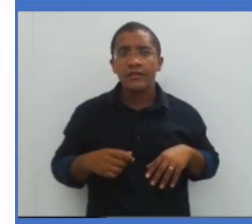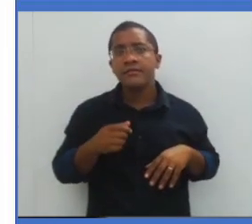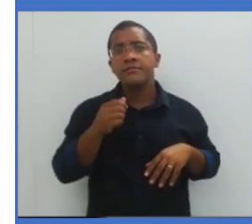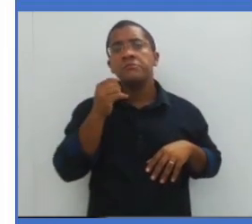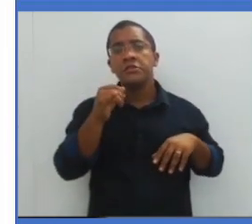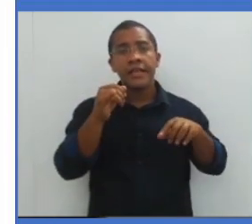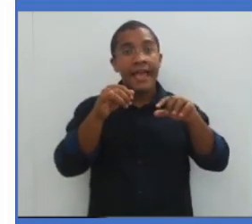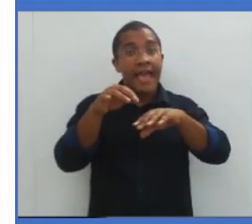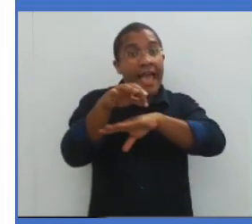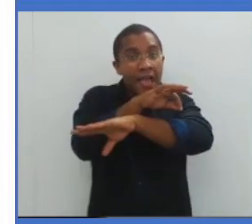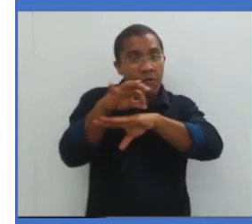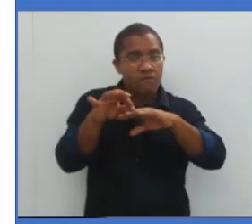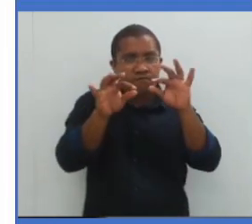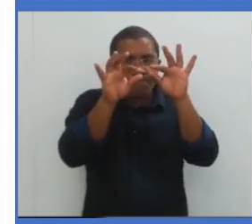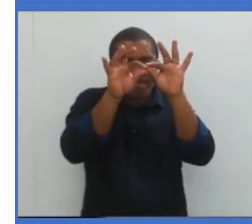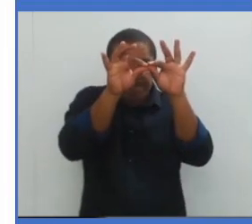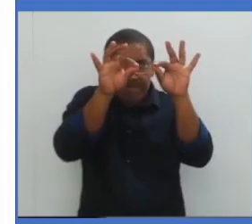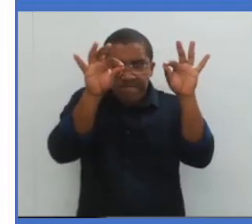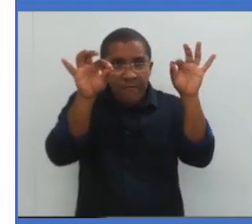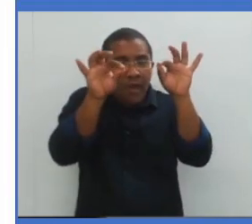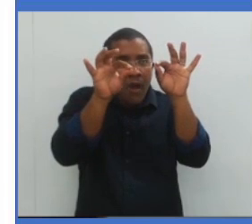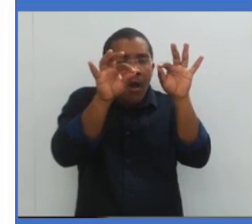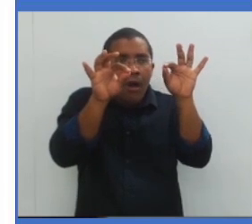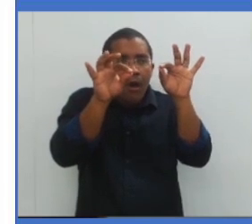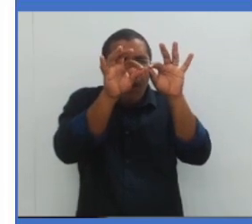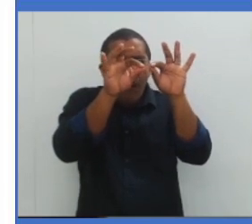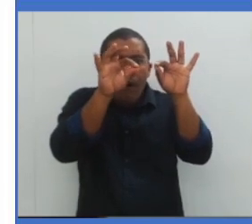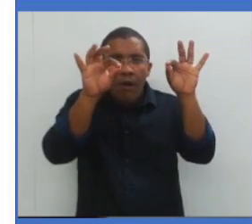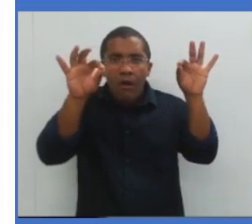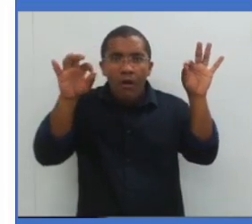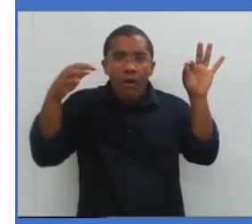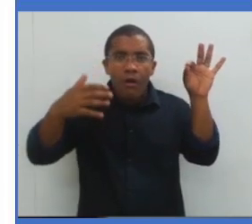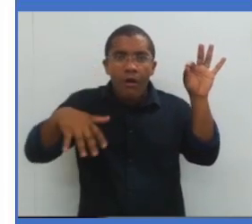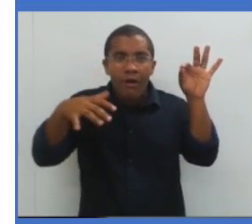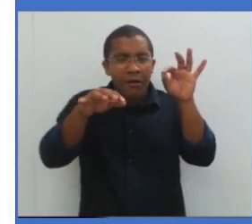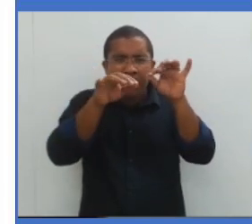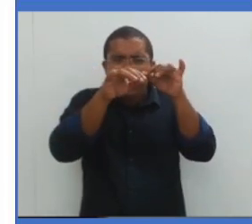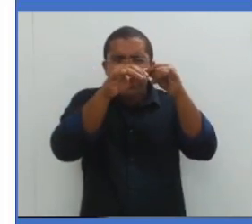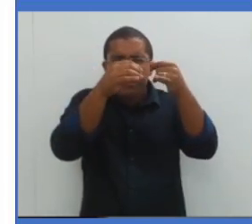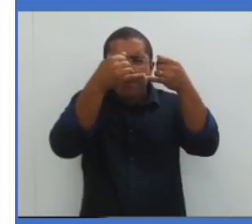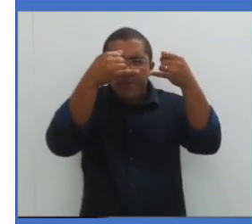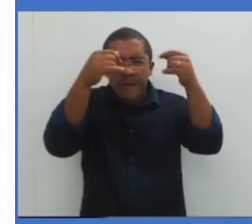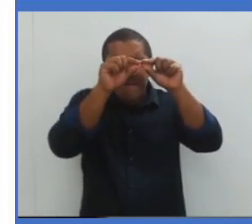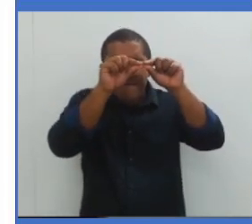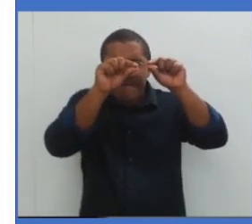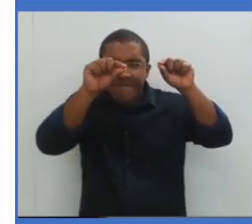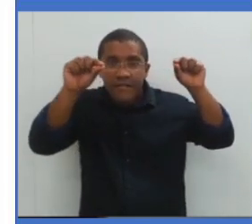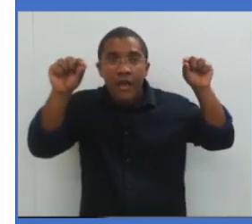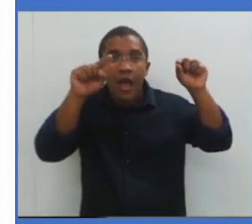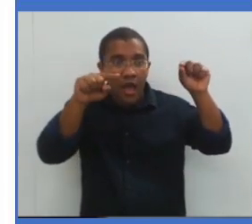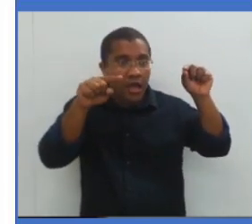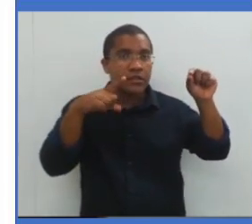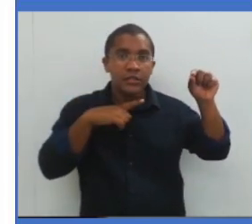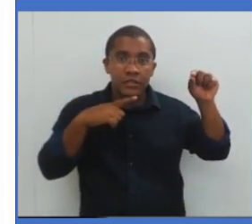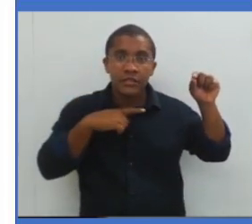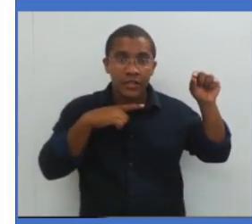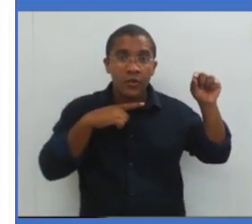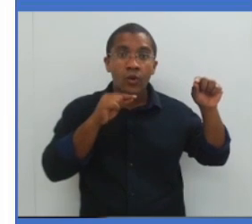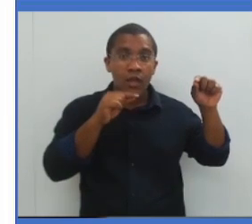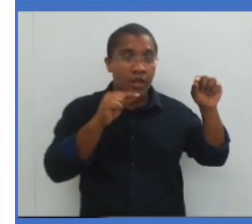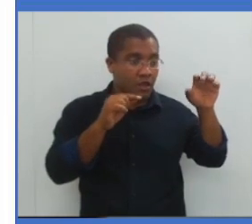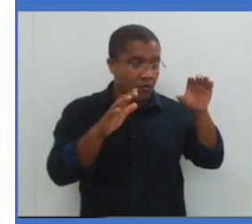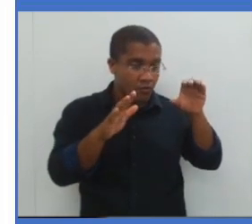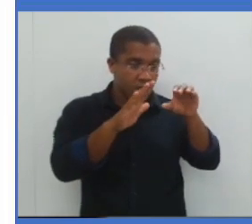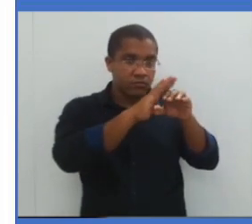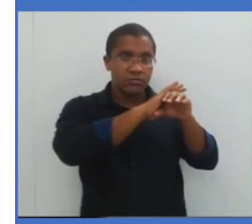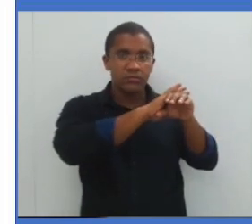régua, tá certo? Veja como eles estão alinhados. Neste caso, está ocorrendo um eclipse. Quando